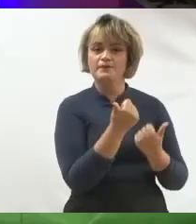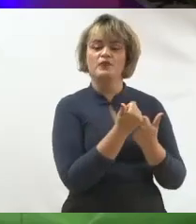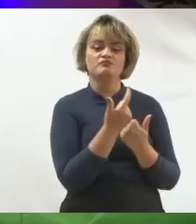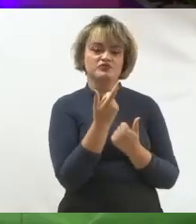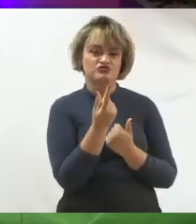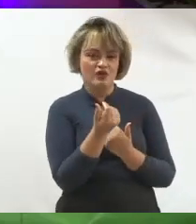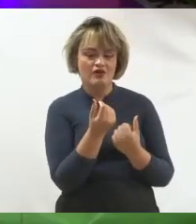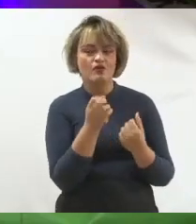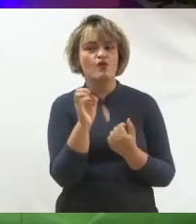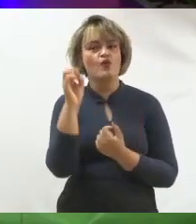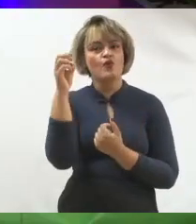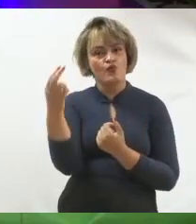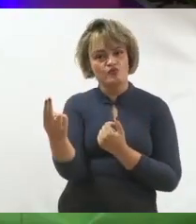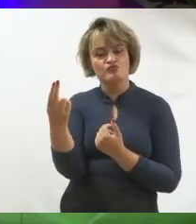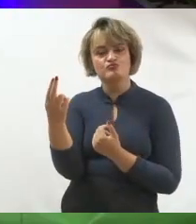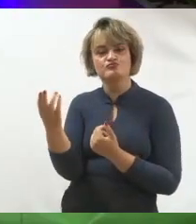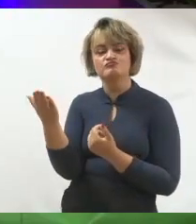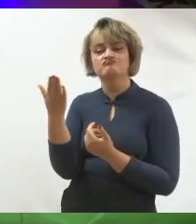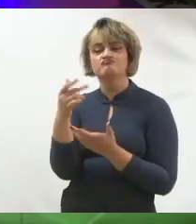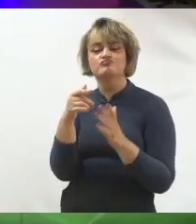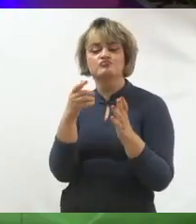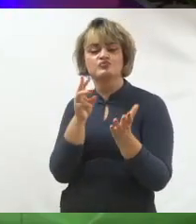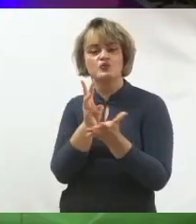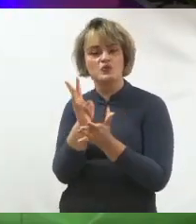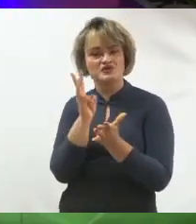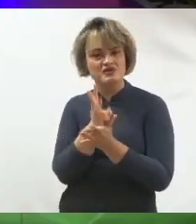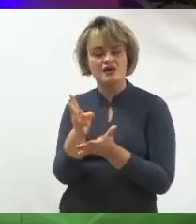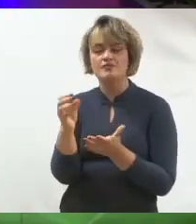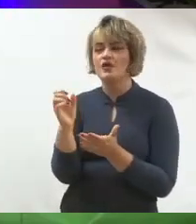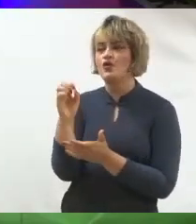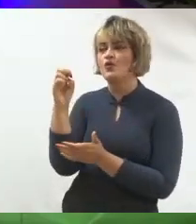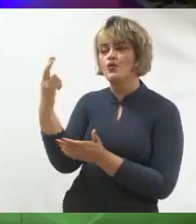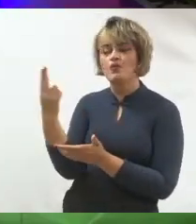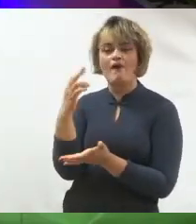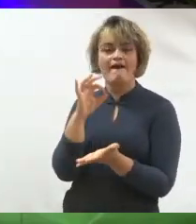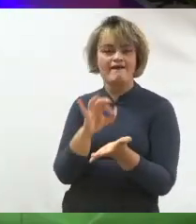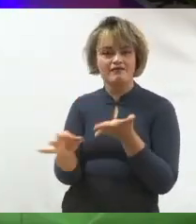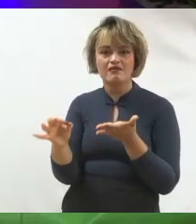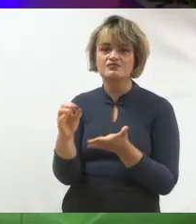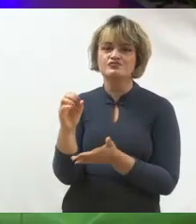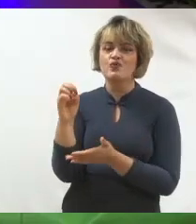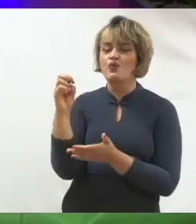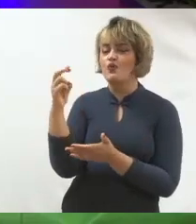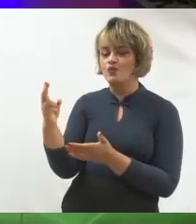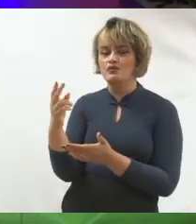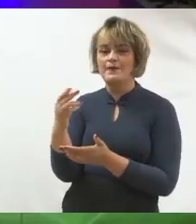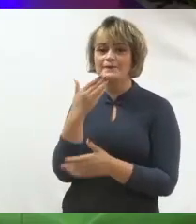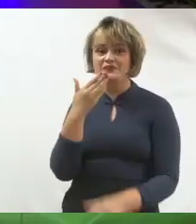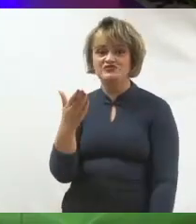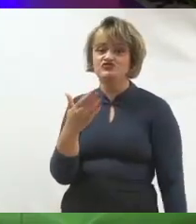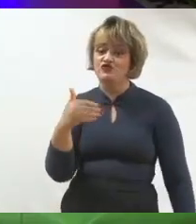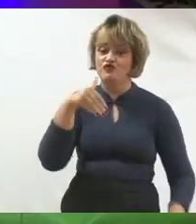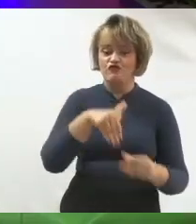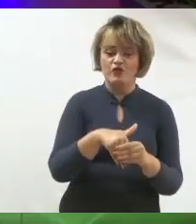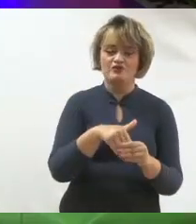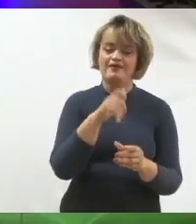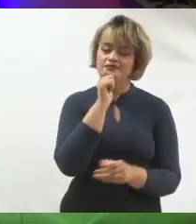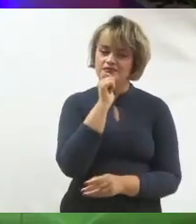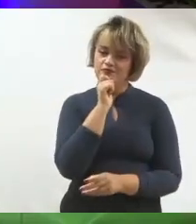vaquinha, ou é chamada para o WhatsApp, ou é algum cadastro. Não é pedido de voto.